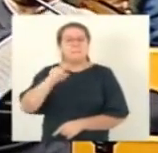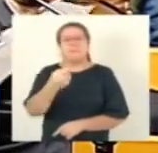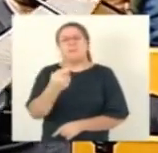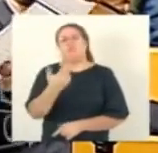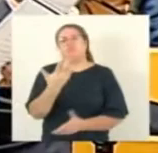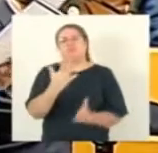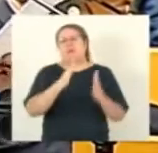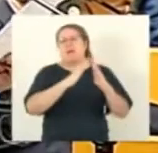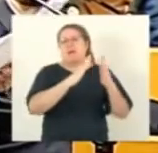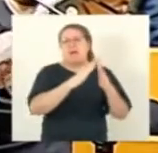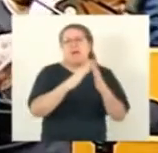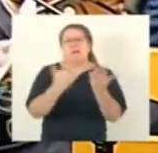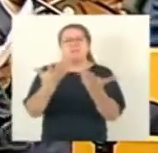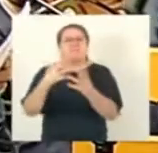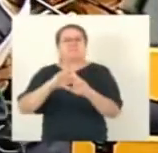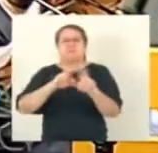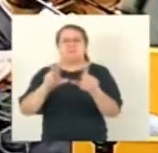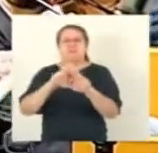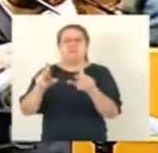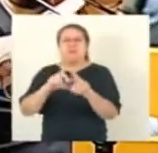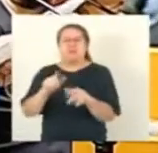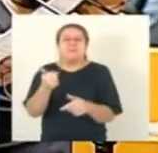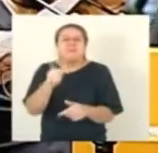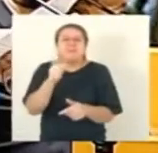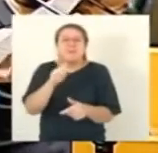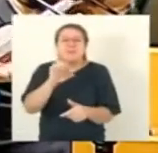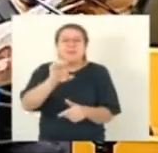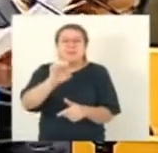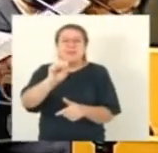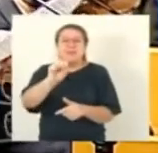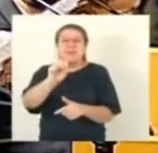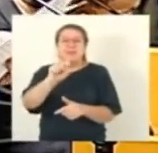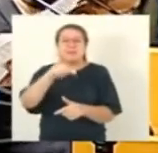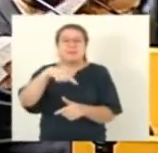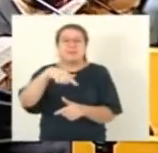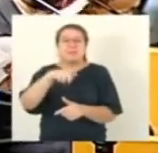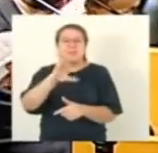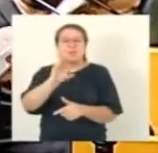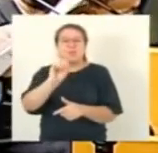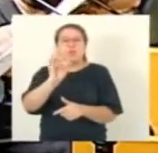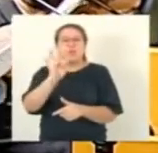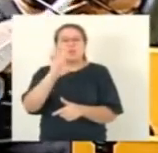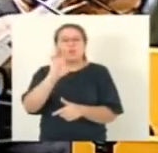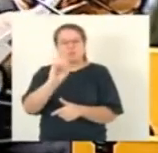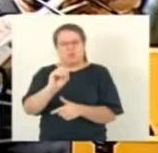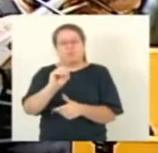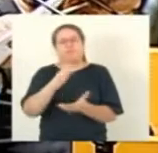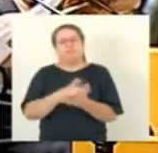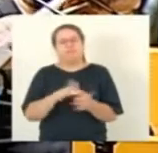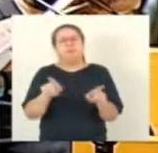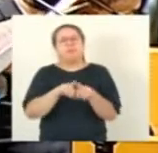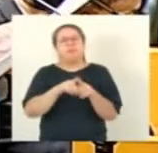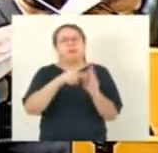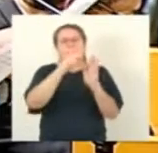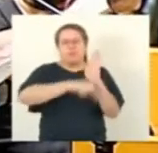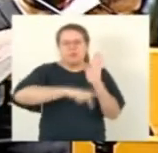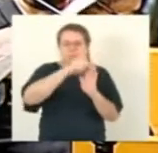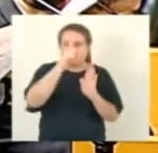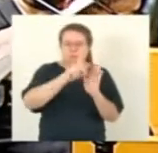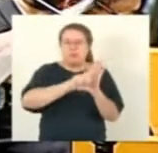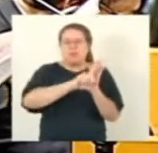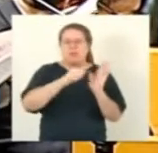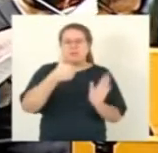ligados à rede de esgoto. Imóveis ex-comerciais e também residenciais. Também o projeto de lei 169,